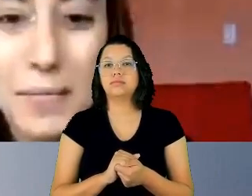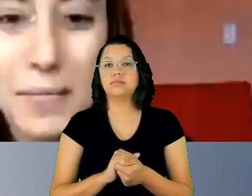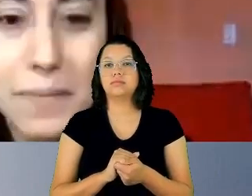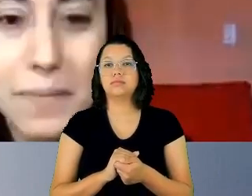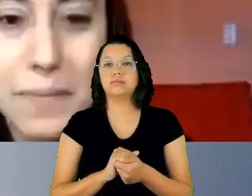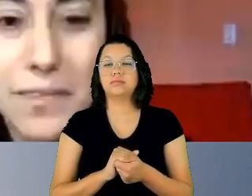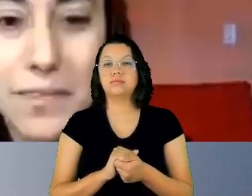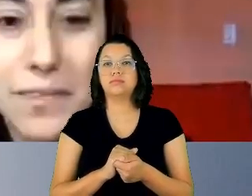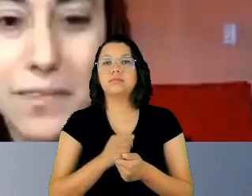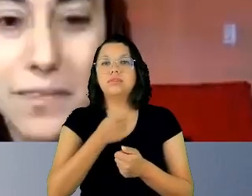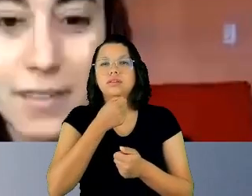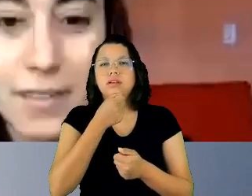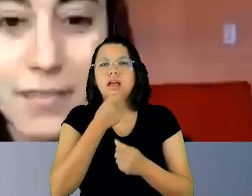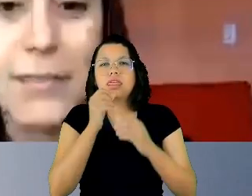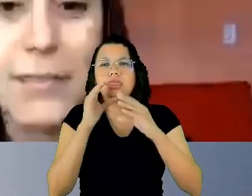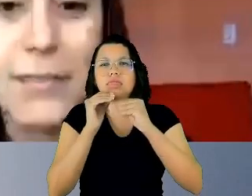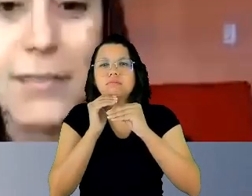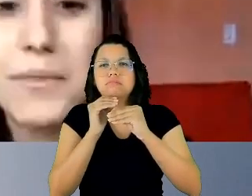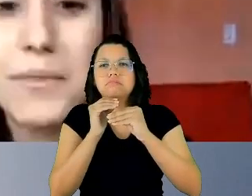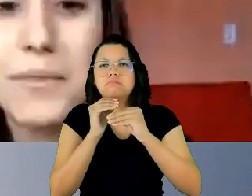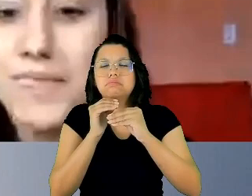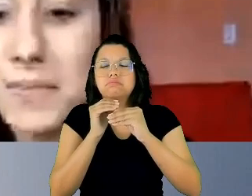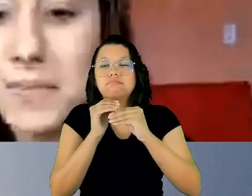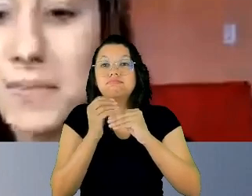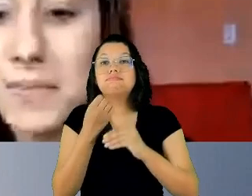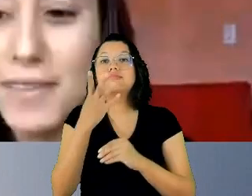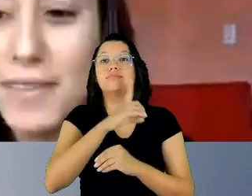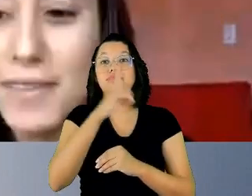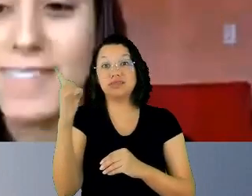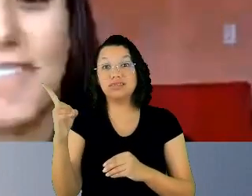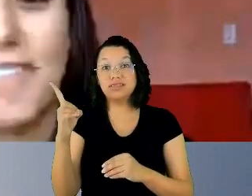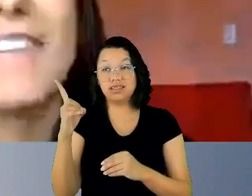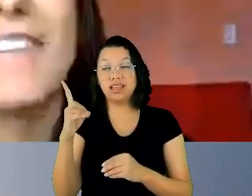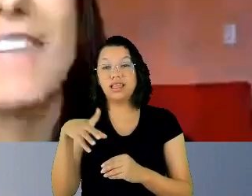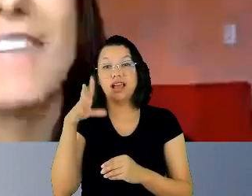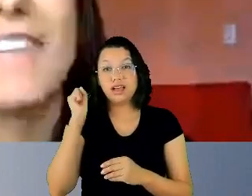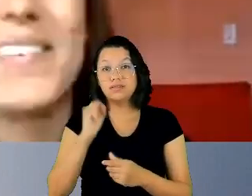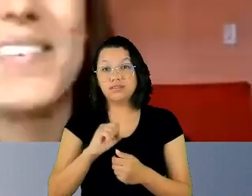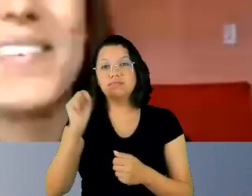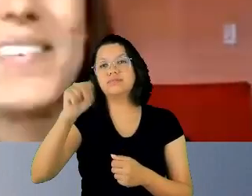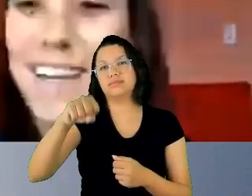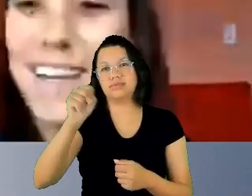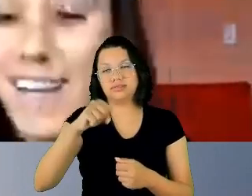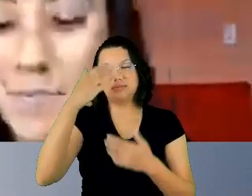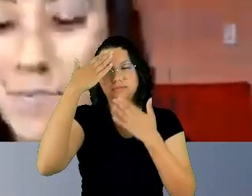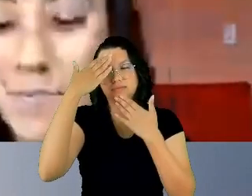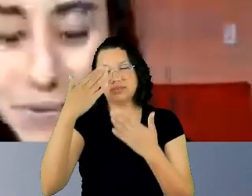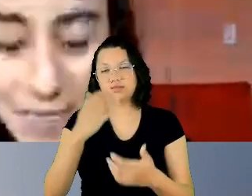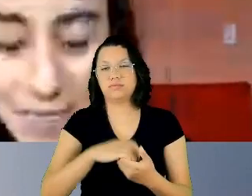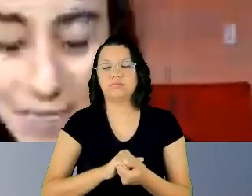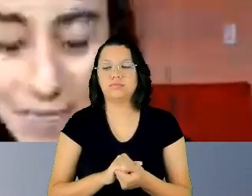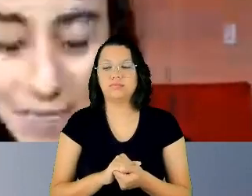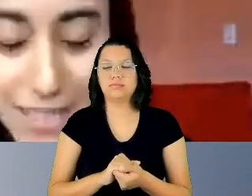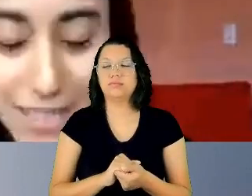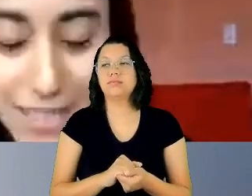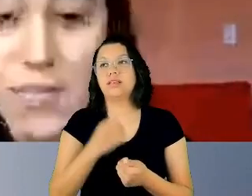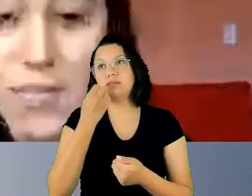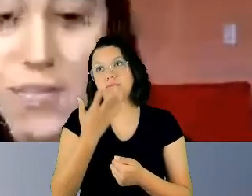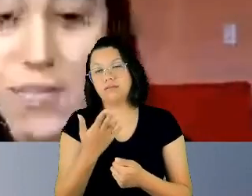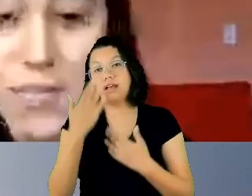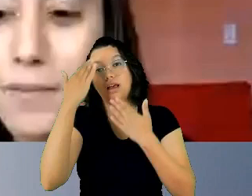O microfone está desligado, doutora Amanda. Bom dia, estão me ouvindo? Sim, para sim. Obrigada. Bom, agradeço